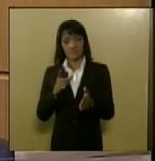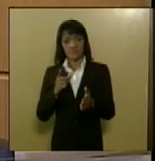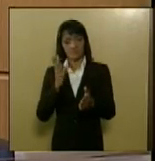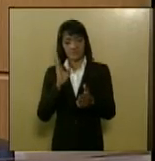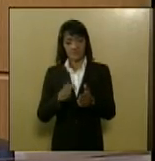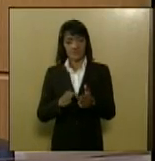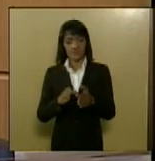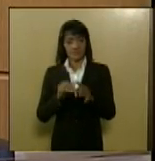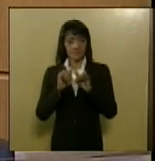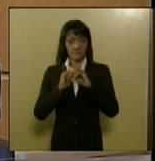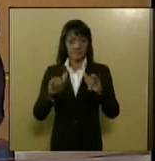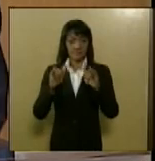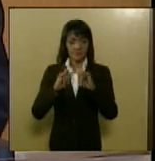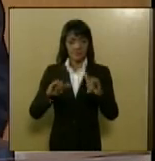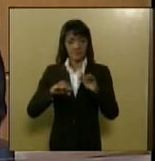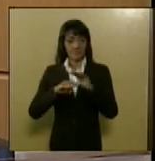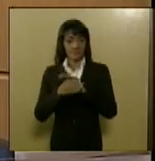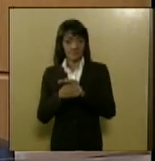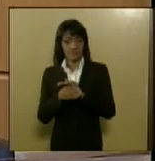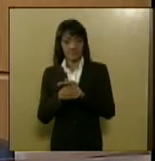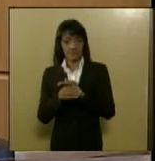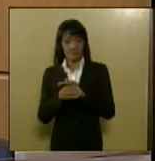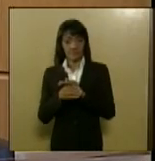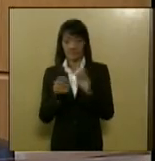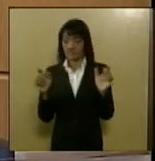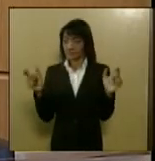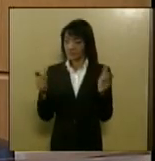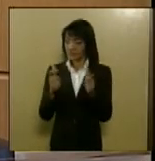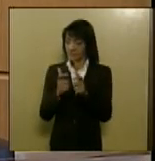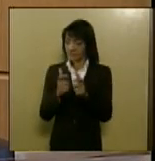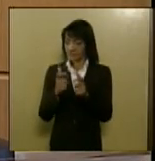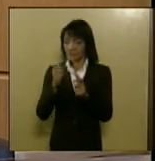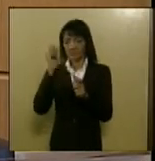no Brasil que já é uma tendência foram